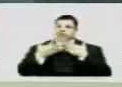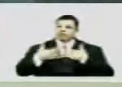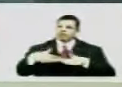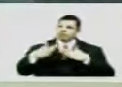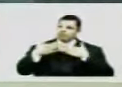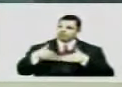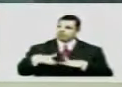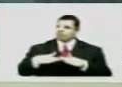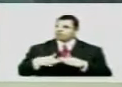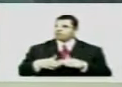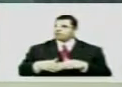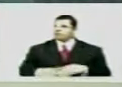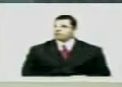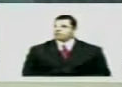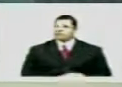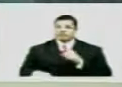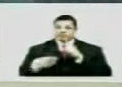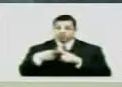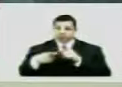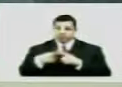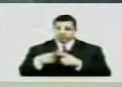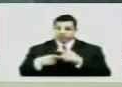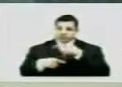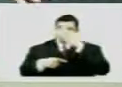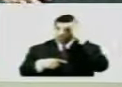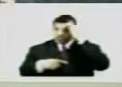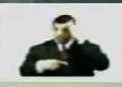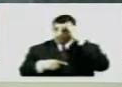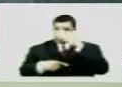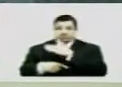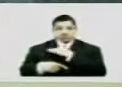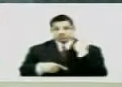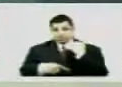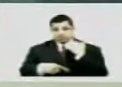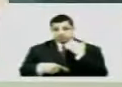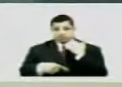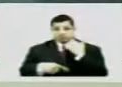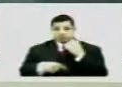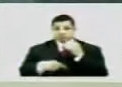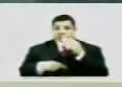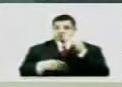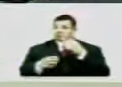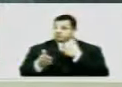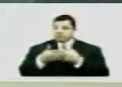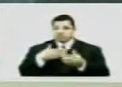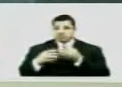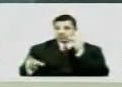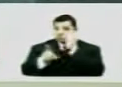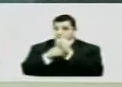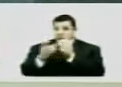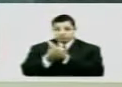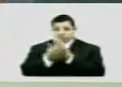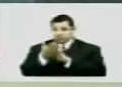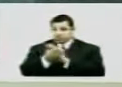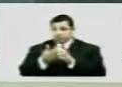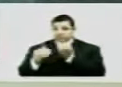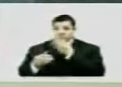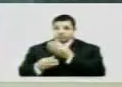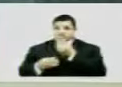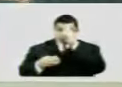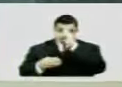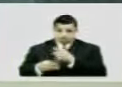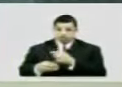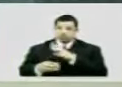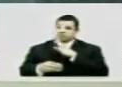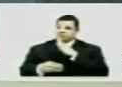tranquilidade Porque ele sabe que vai matar E que ninguém vai encontrá-lo E que a